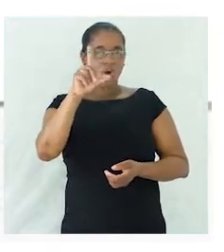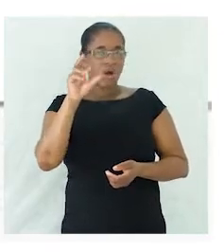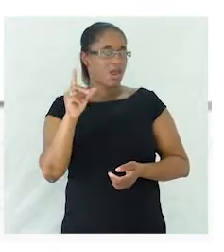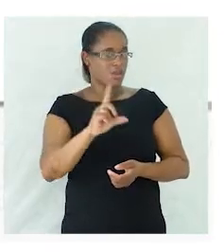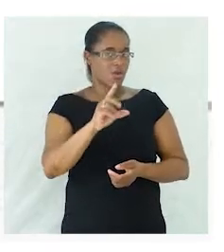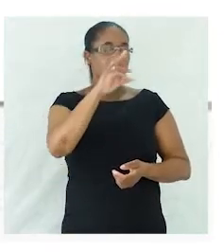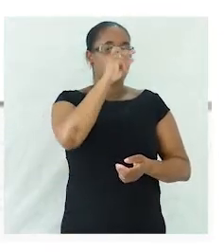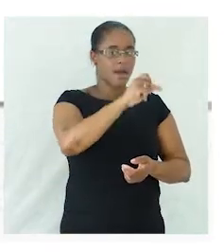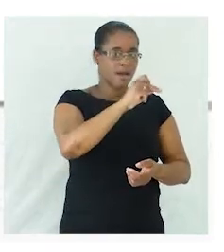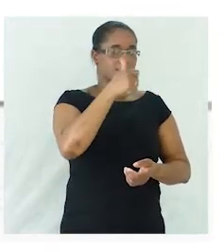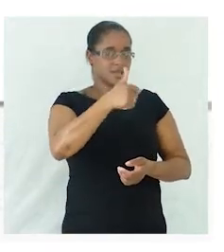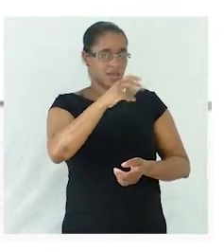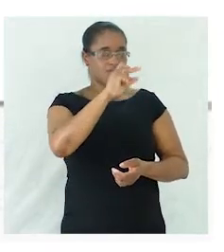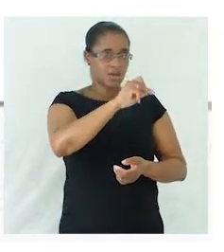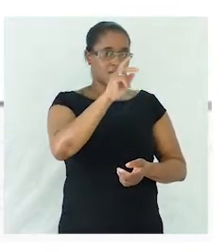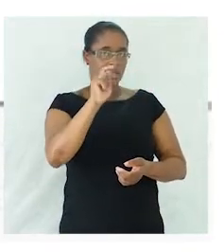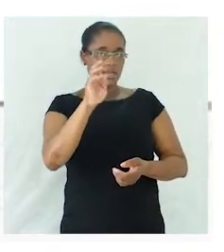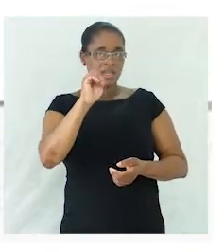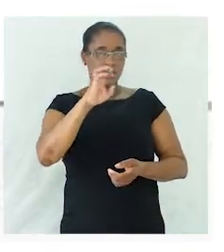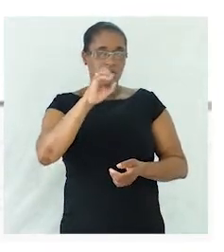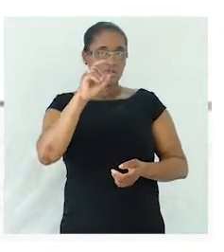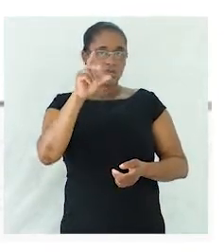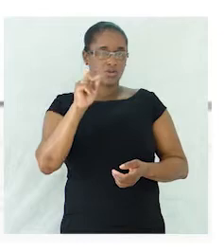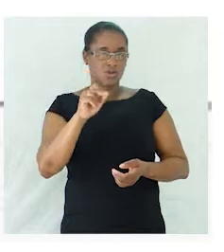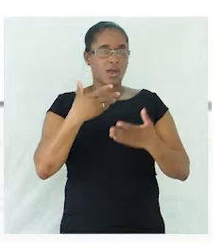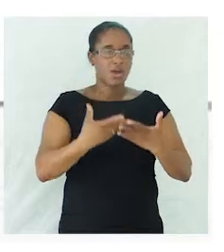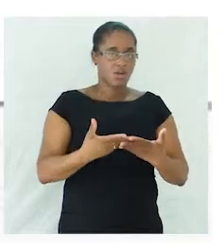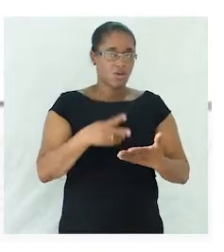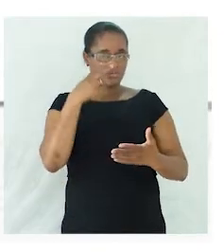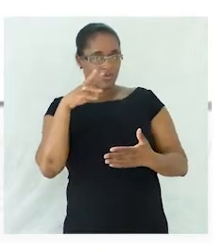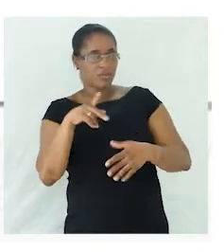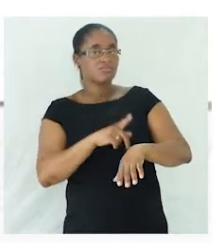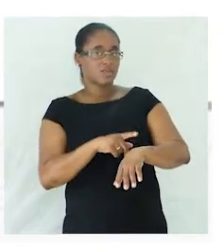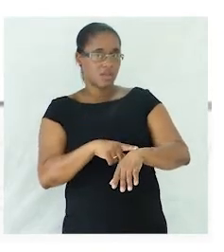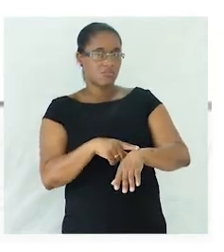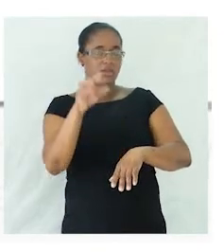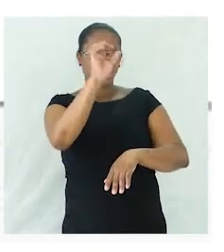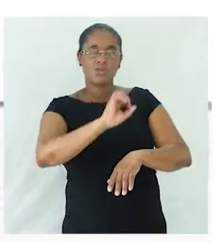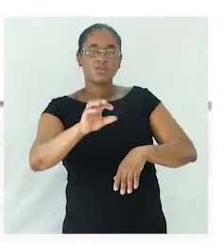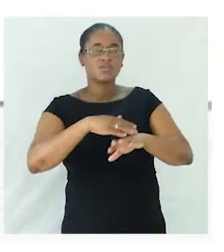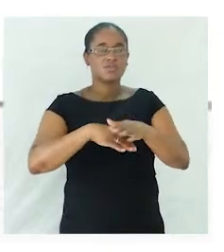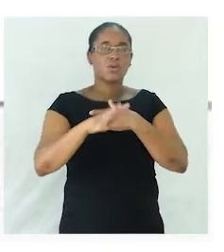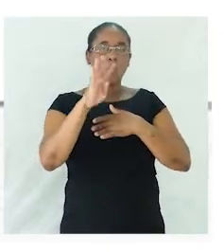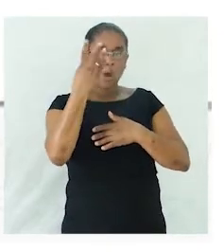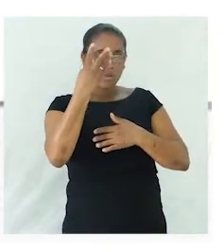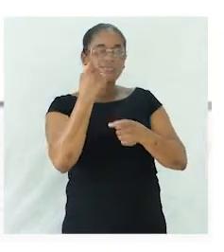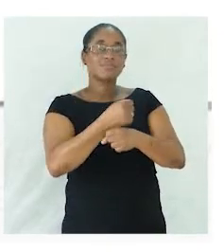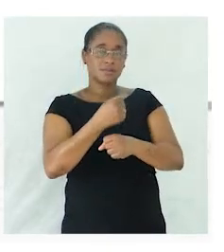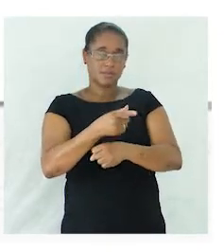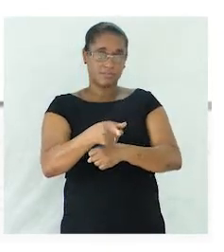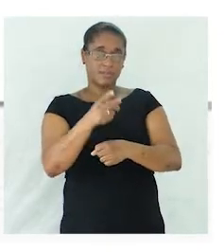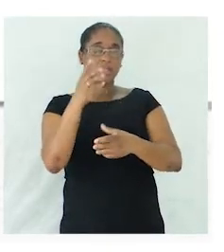palavras têm dois gêneros. Vamos lá agora, vou-vos dar um tempinho para fazerem o quarto exercício. Que diz assim,